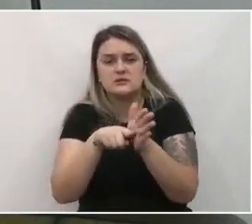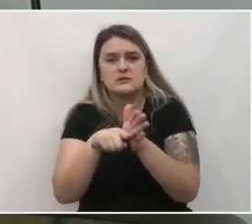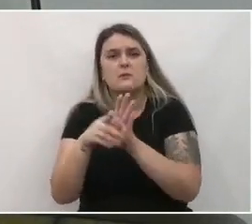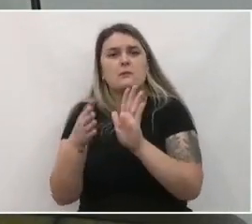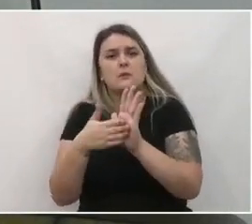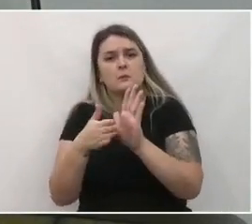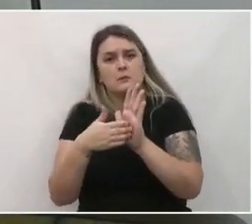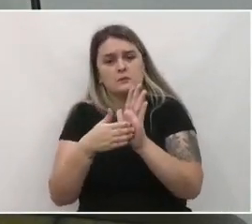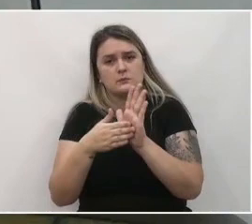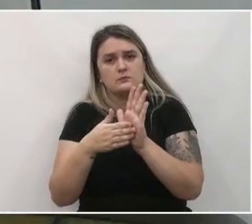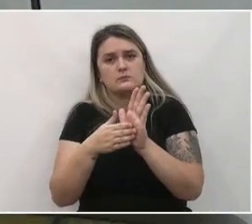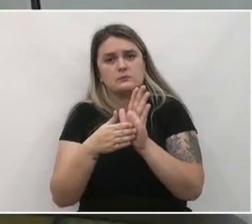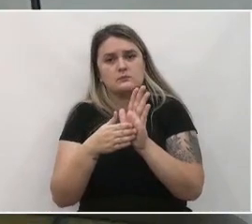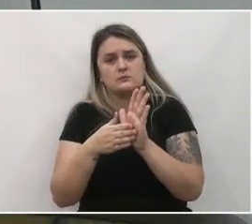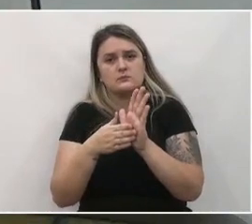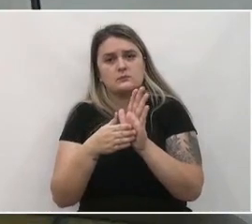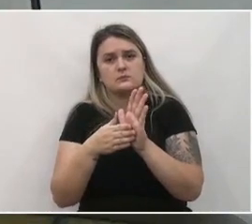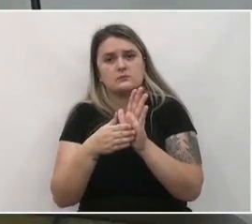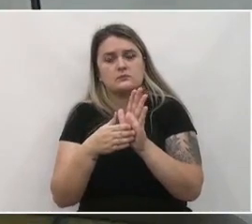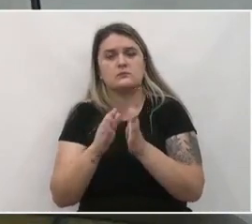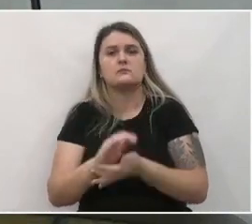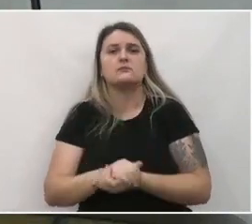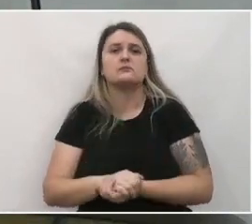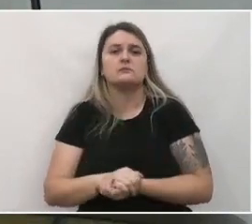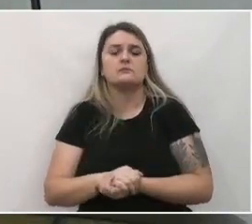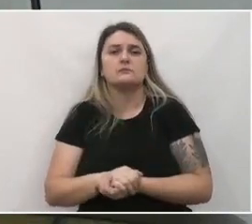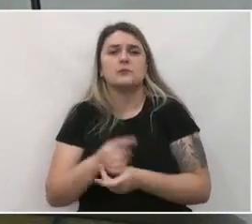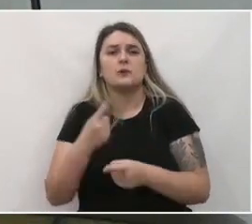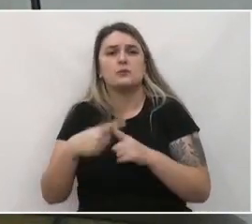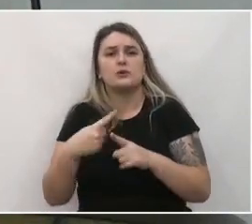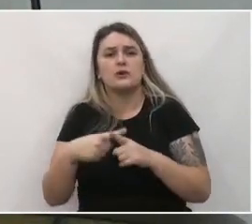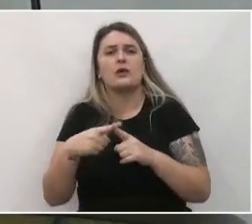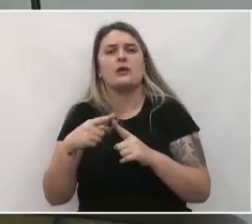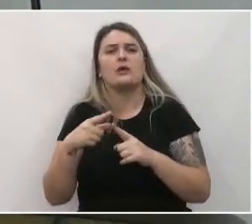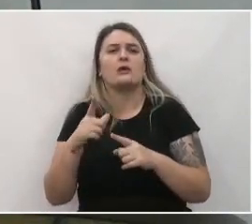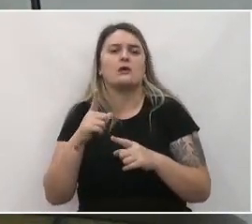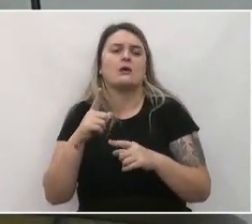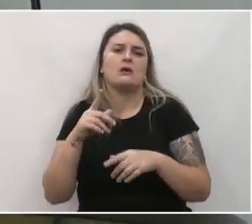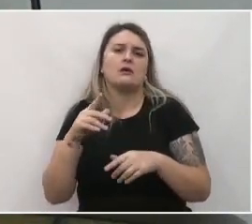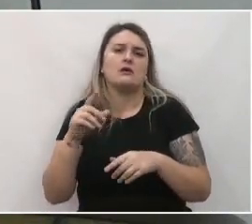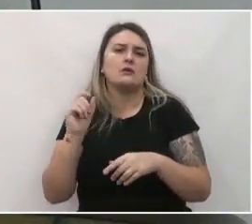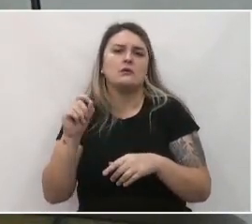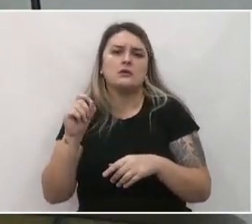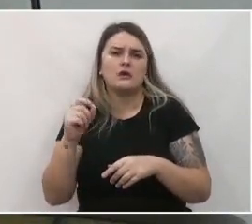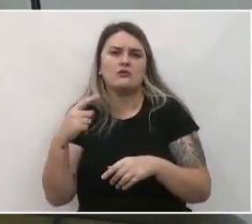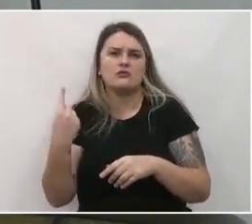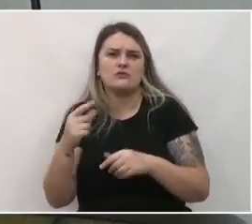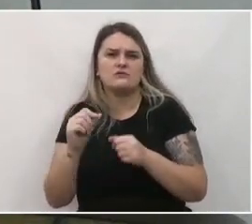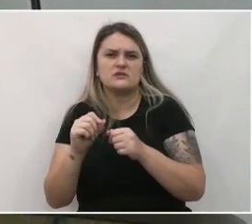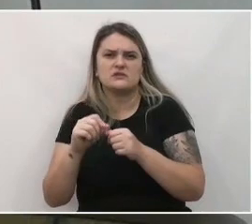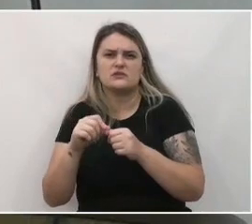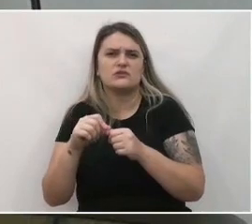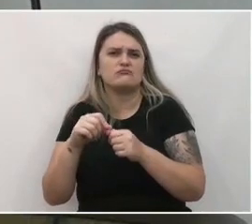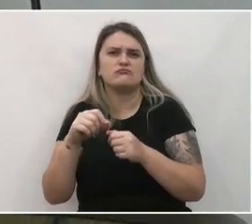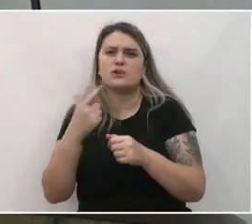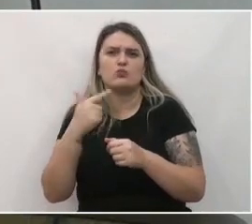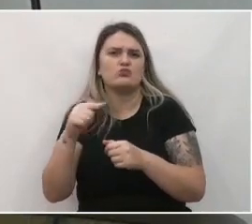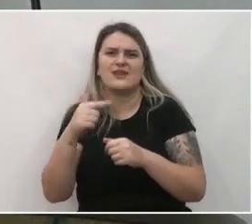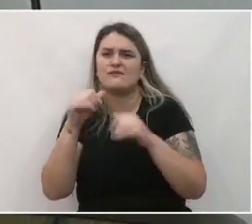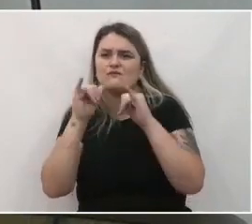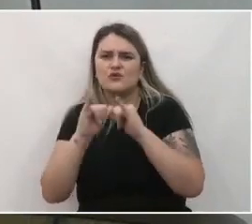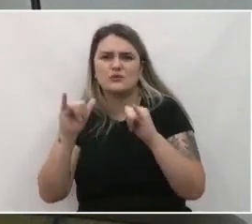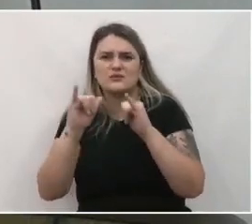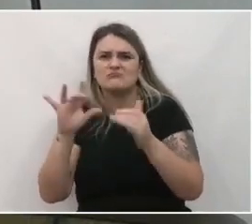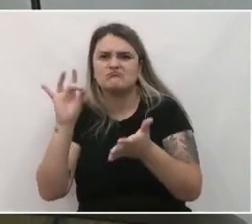proposta nossa justificada. Porque as cotas que estavam sendo adotadas, elas são muito desatualizadas, elas foram